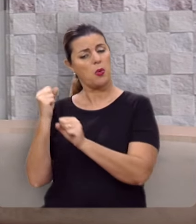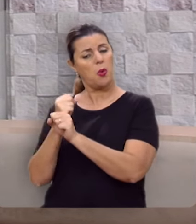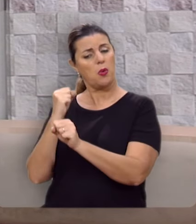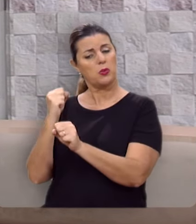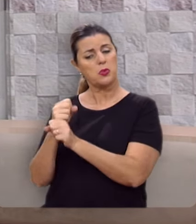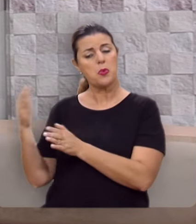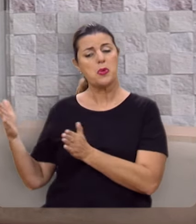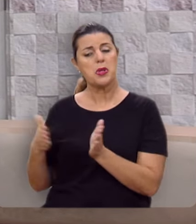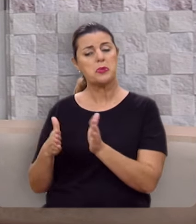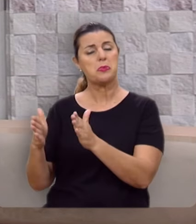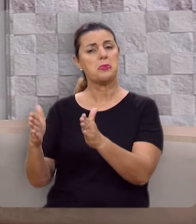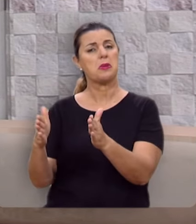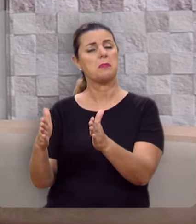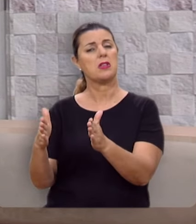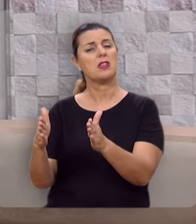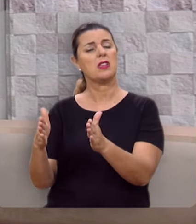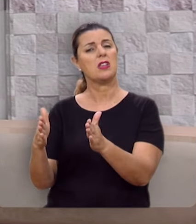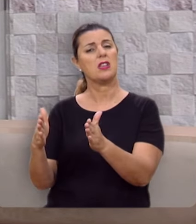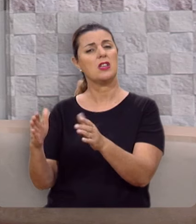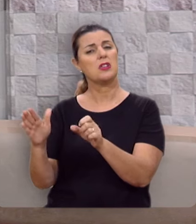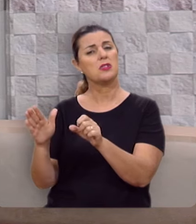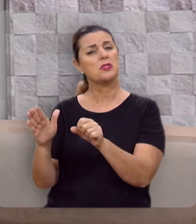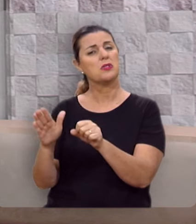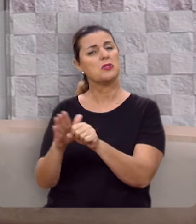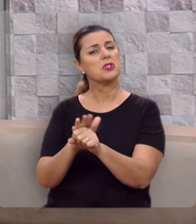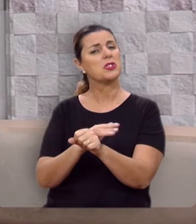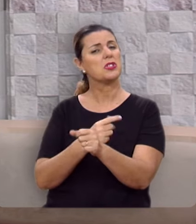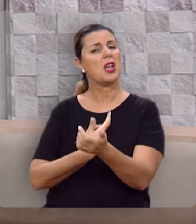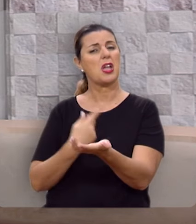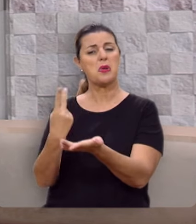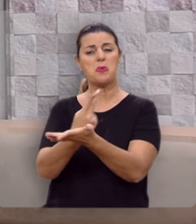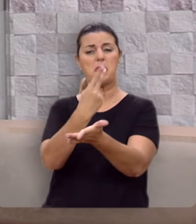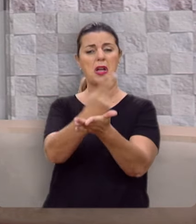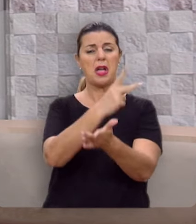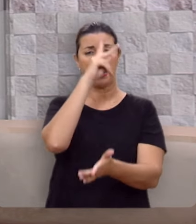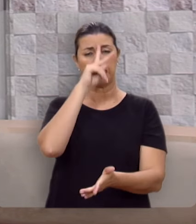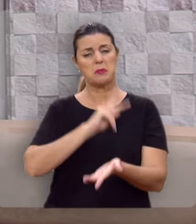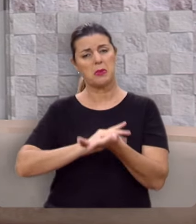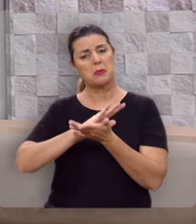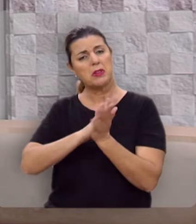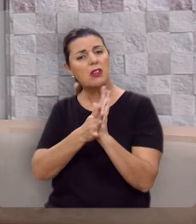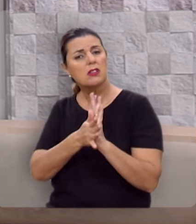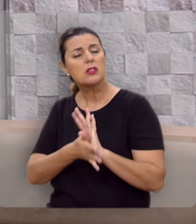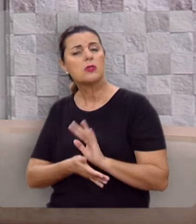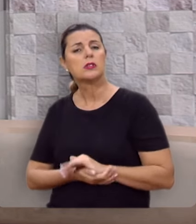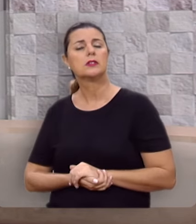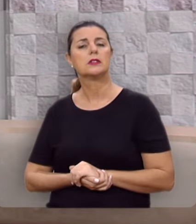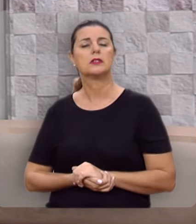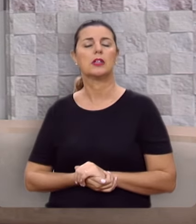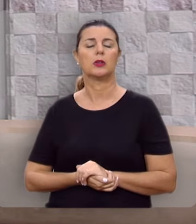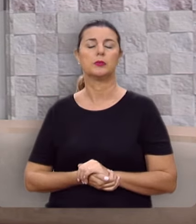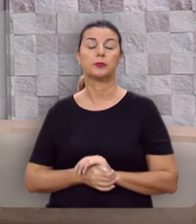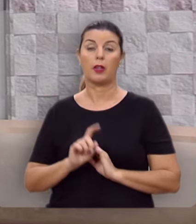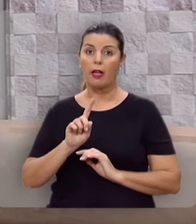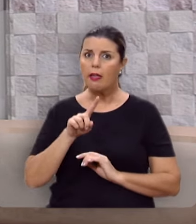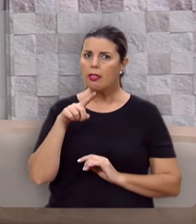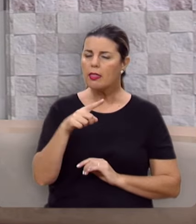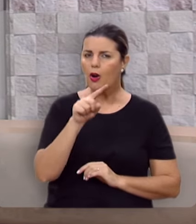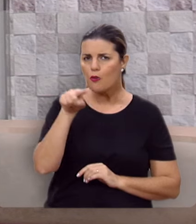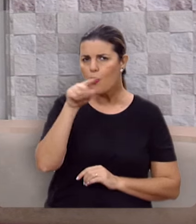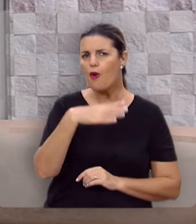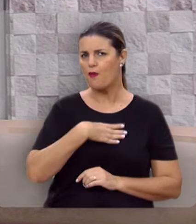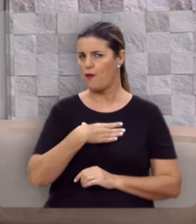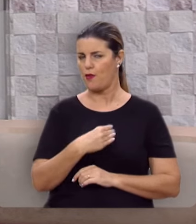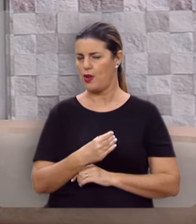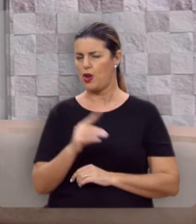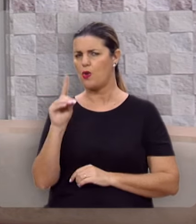Eles estão construindo o caminho cheio de pedras para a sua própria destruição. Então,